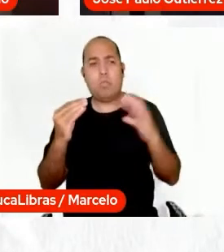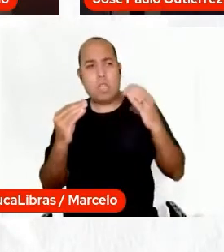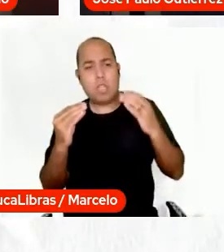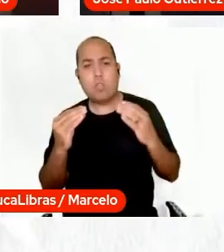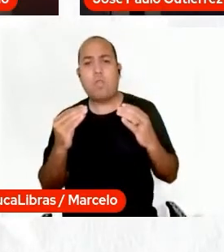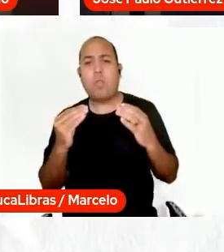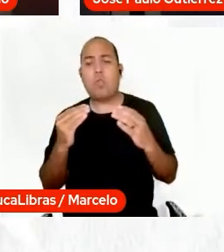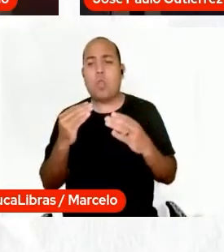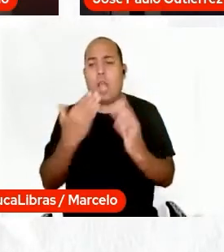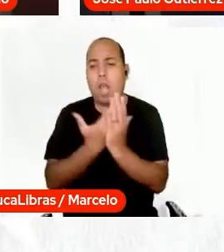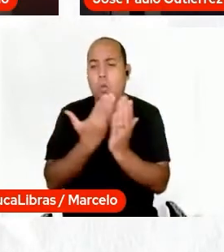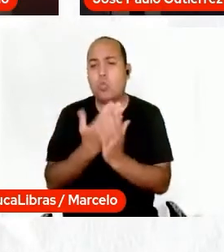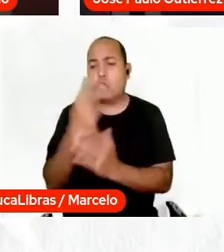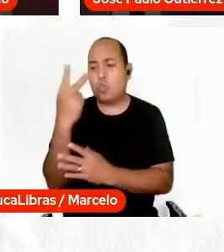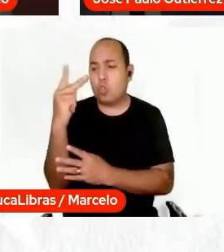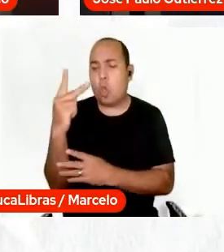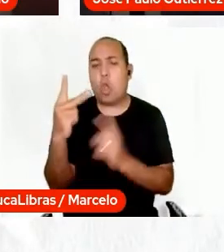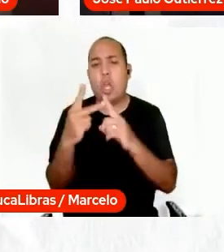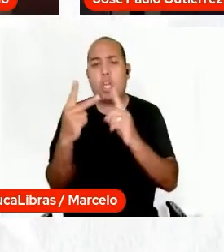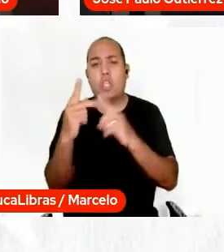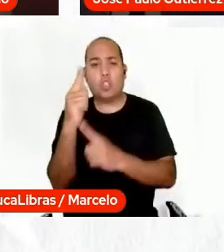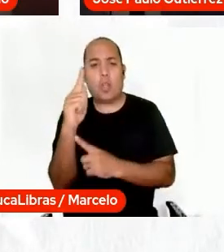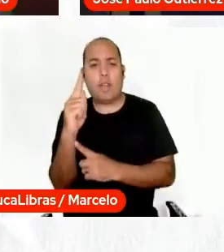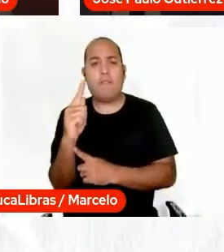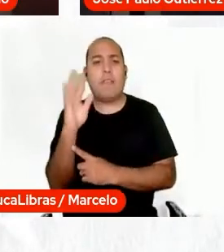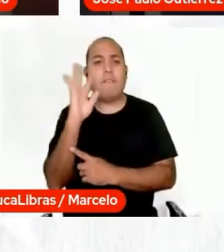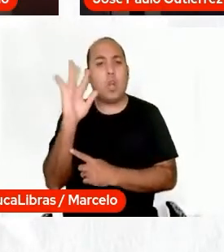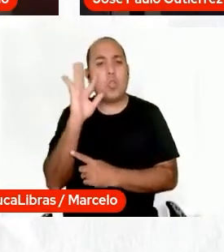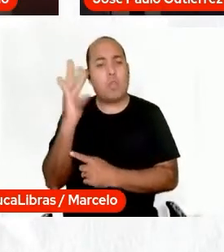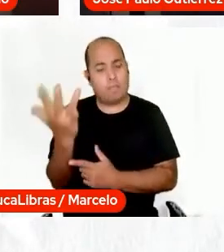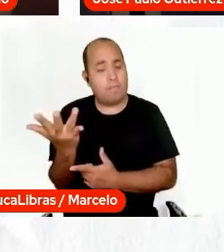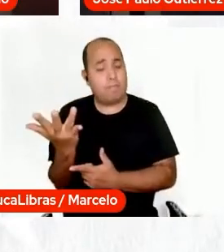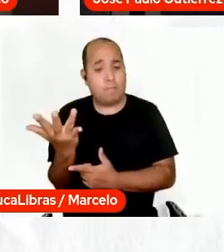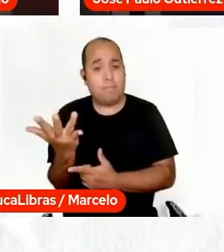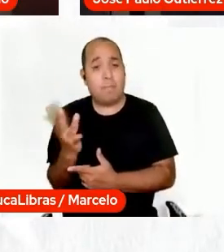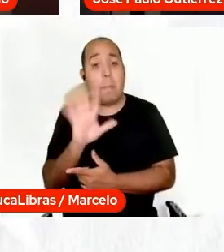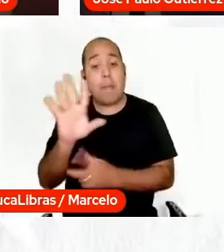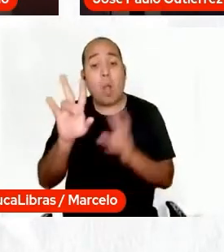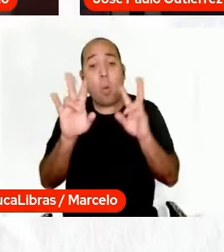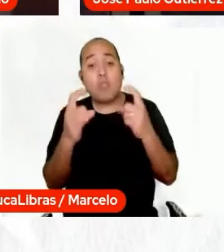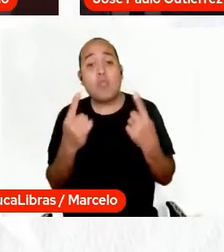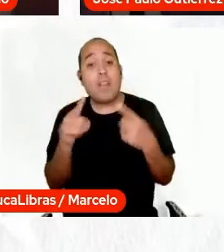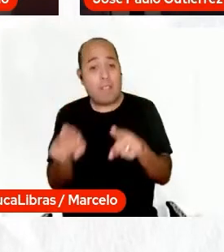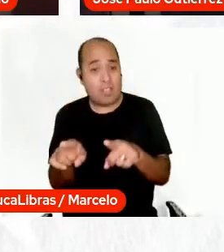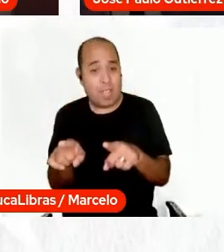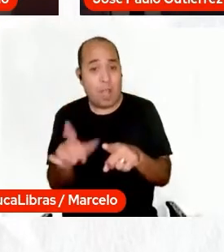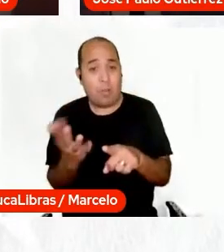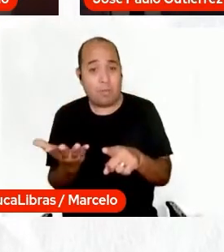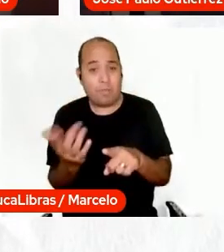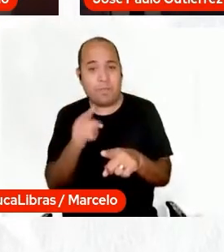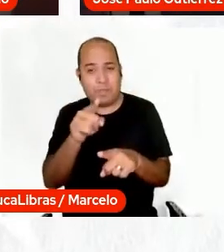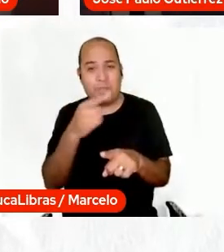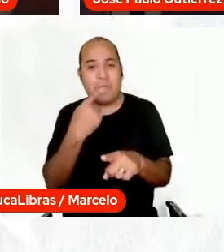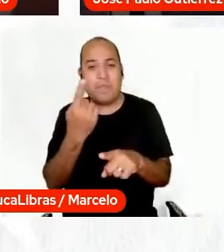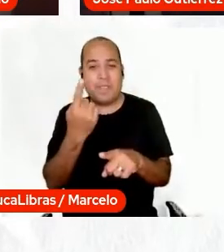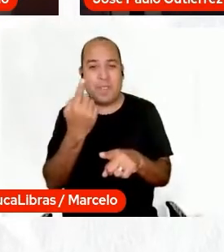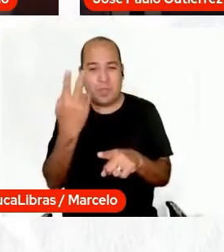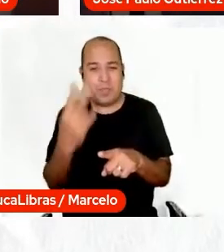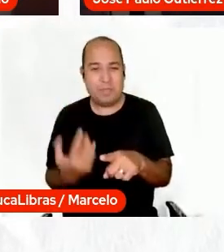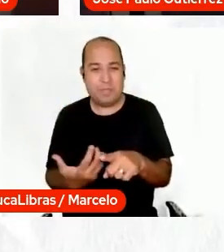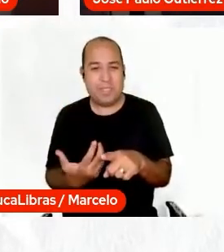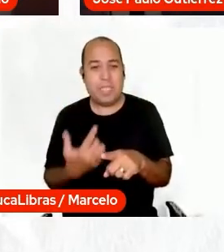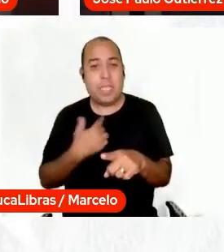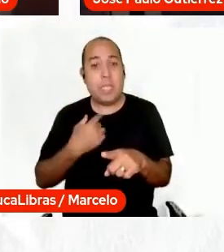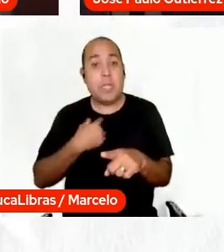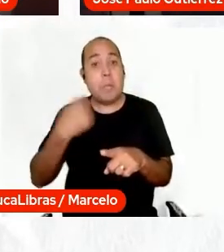história, de geografia, filosofia, mas, como é um assunto transversal, né, professor? Professor Paulo, José Paulo, a gente tem que